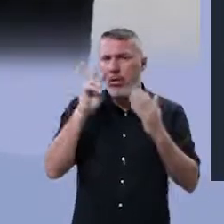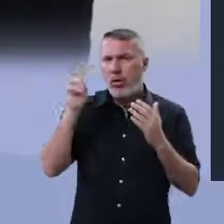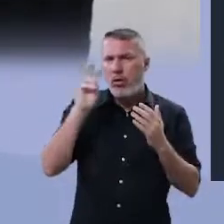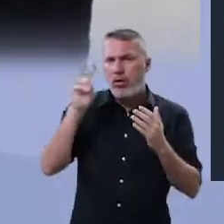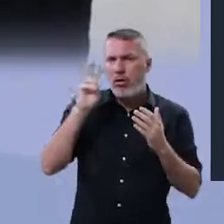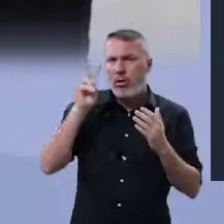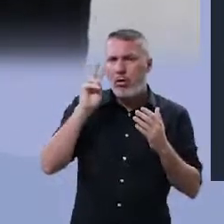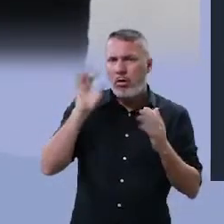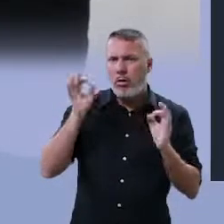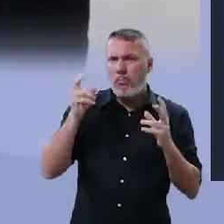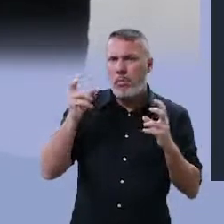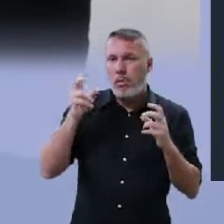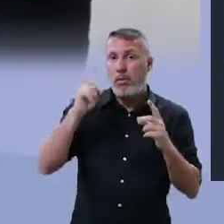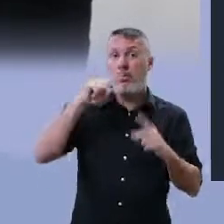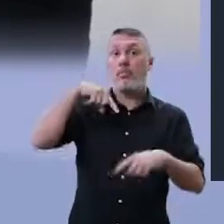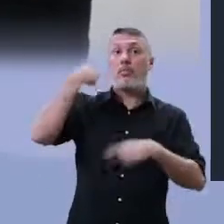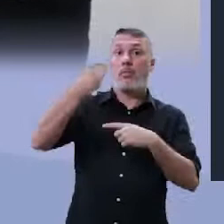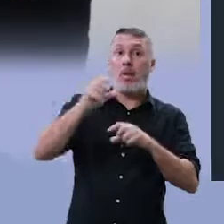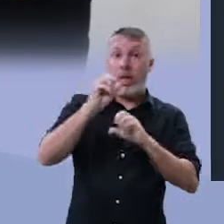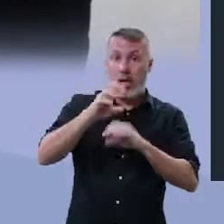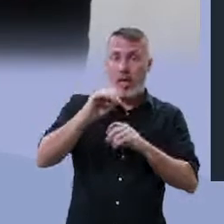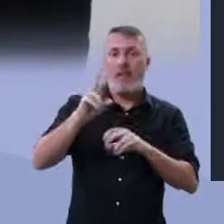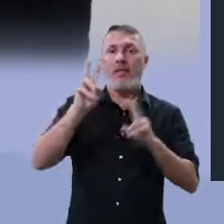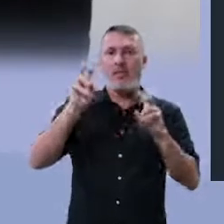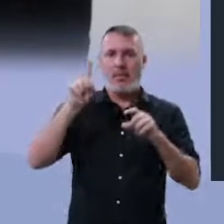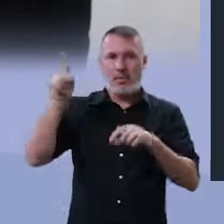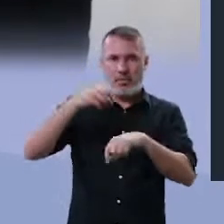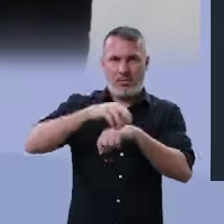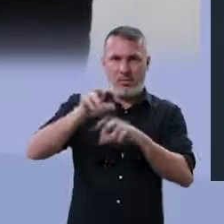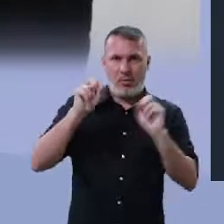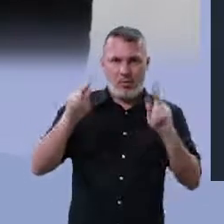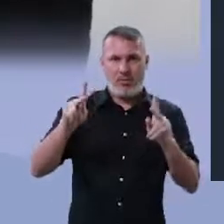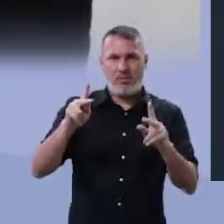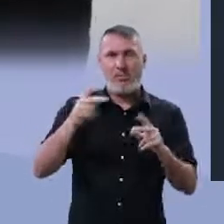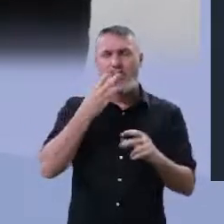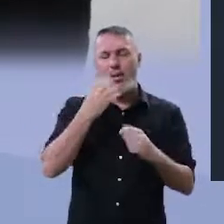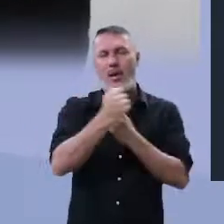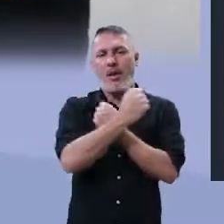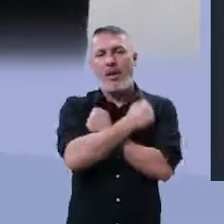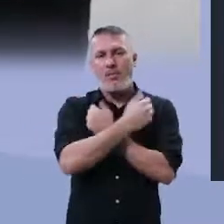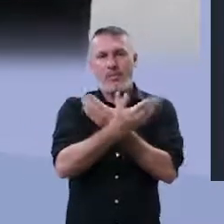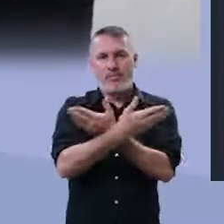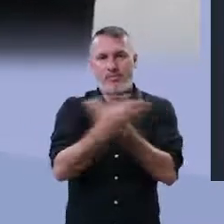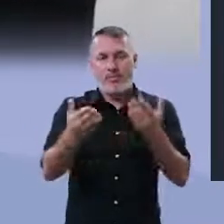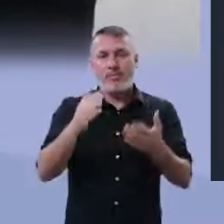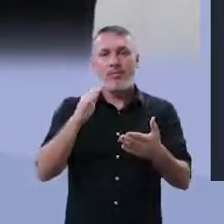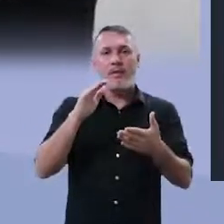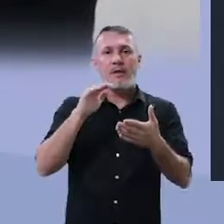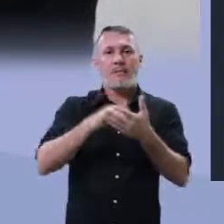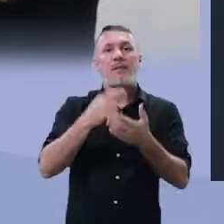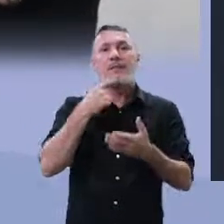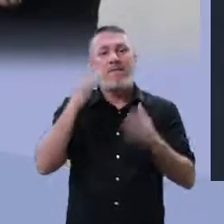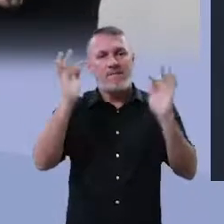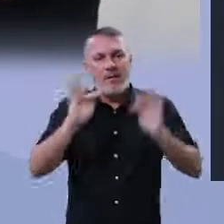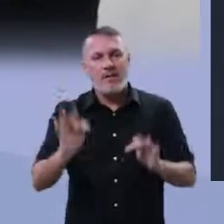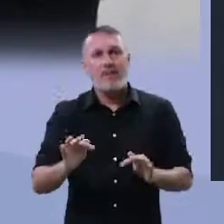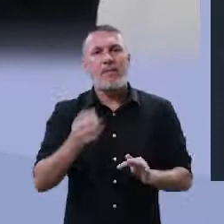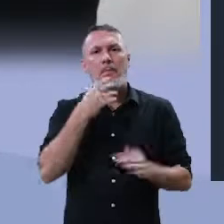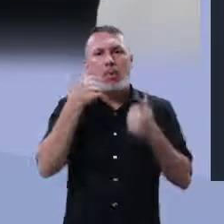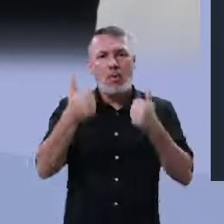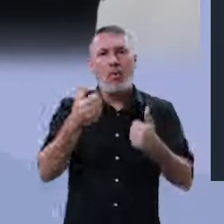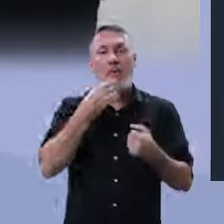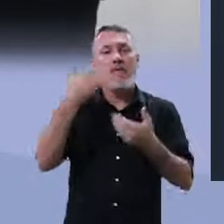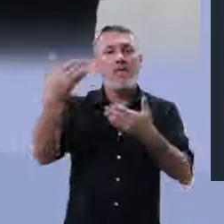imagem e no próximo encontro nós conversaremos sobre isso. Tá bom? Grande abraço para você, semana feliz,